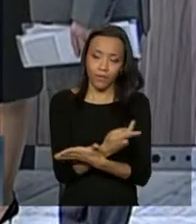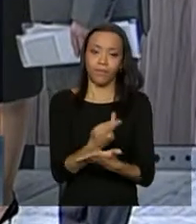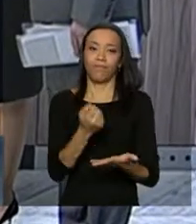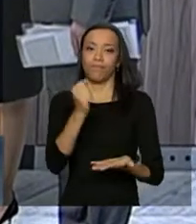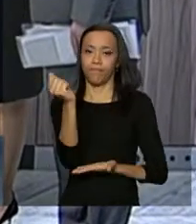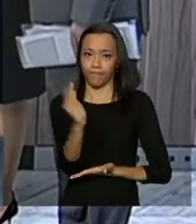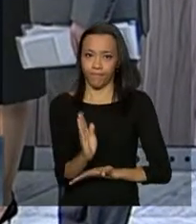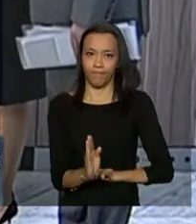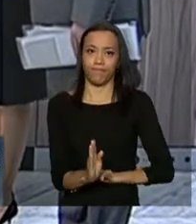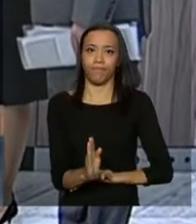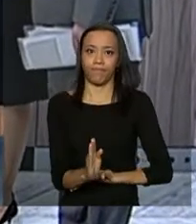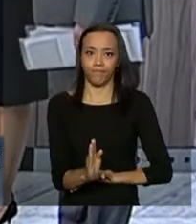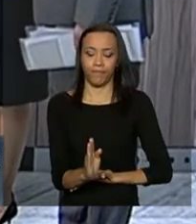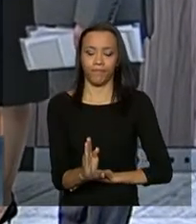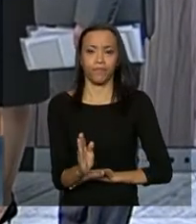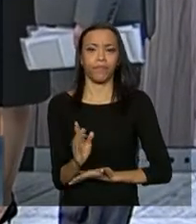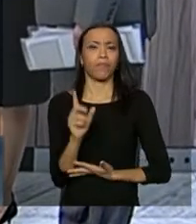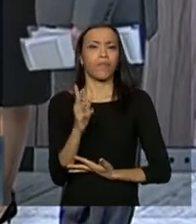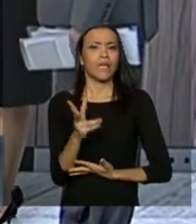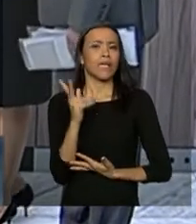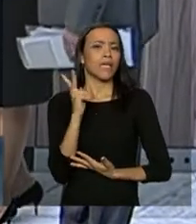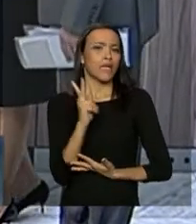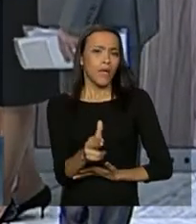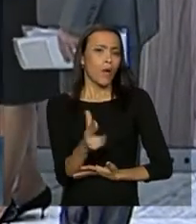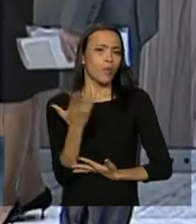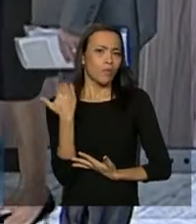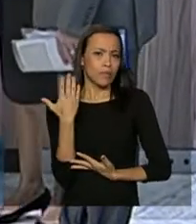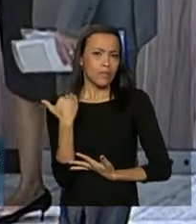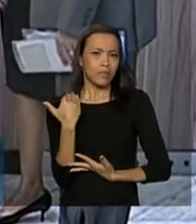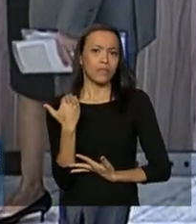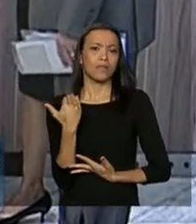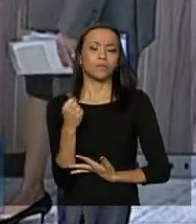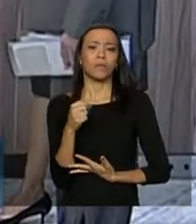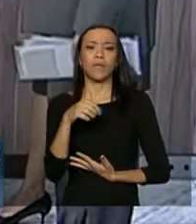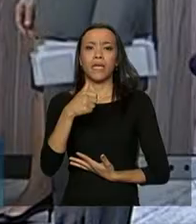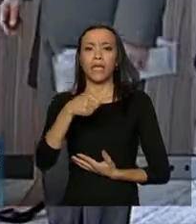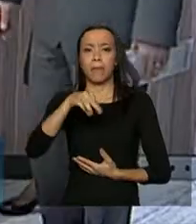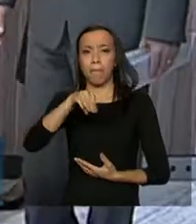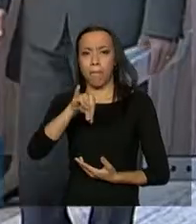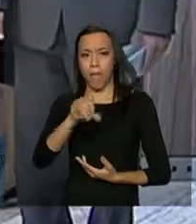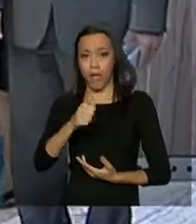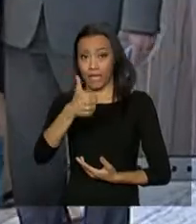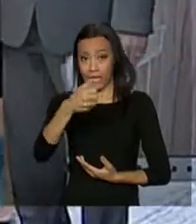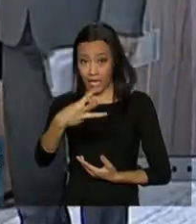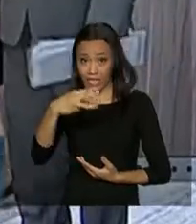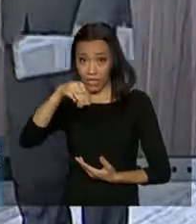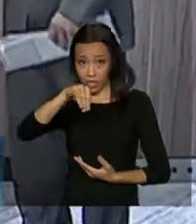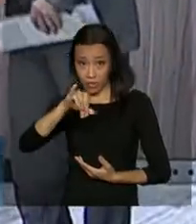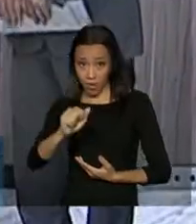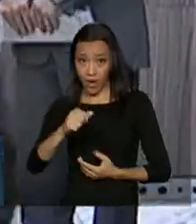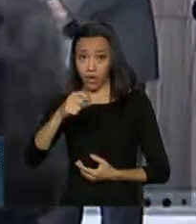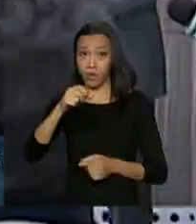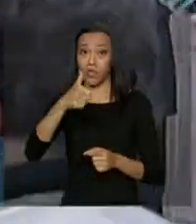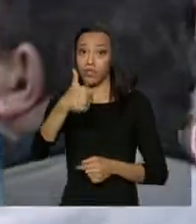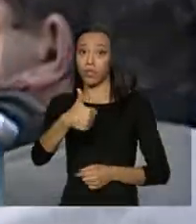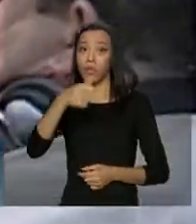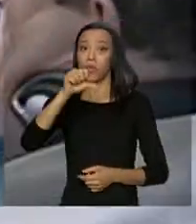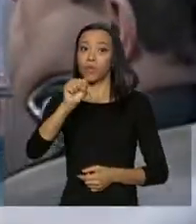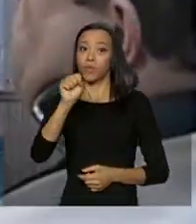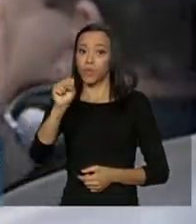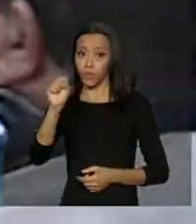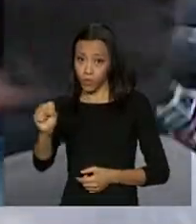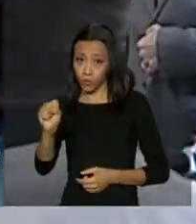a despeito da abolição da forma tradicional de trabalho que ocorreu em maio, 13 de maio de 1888,